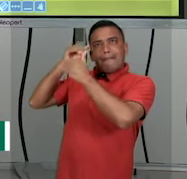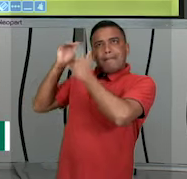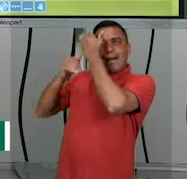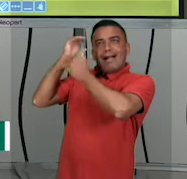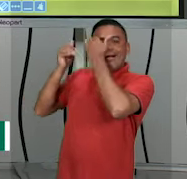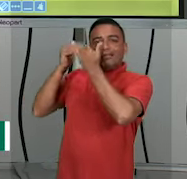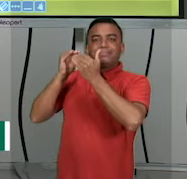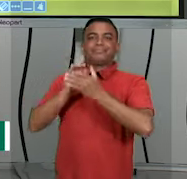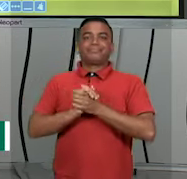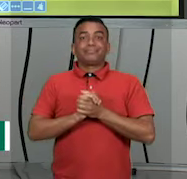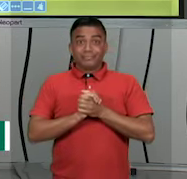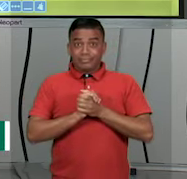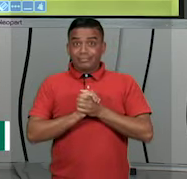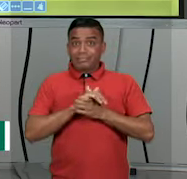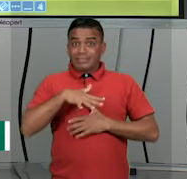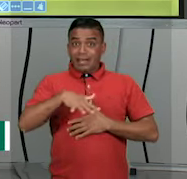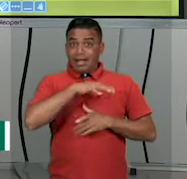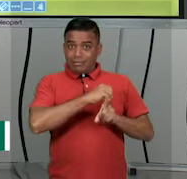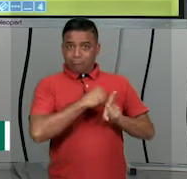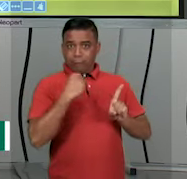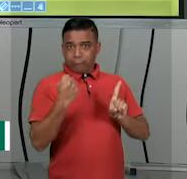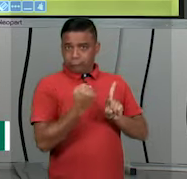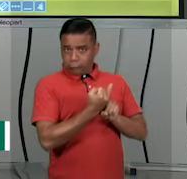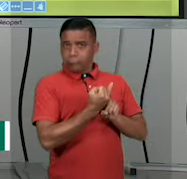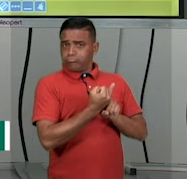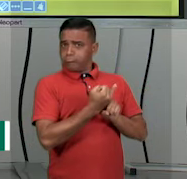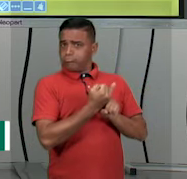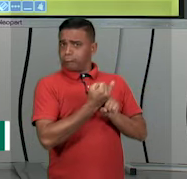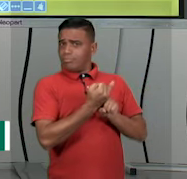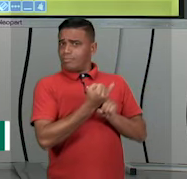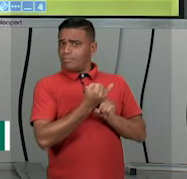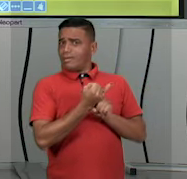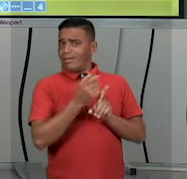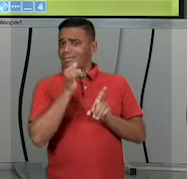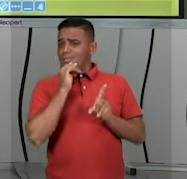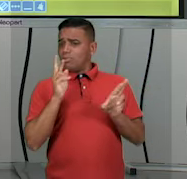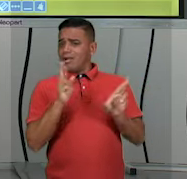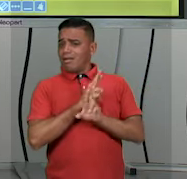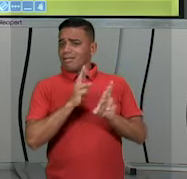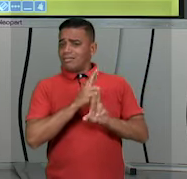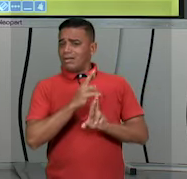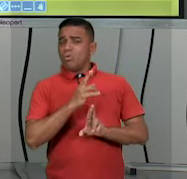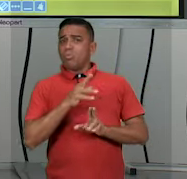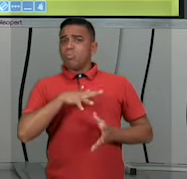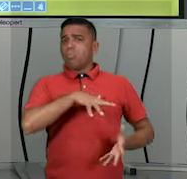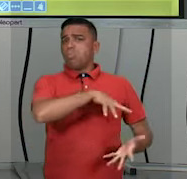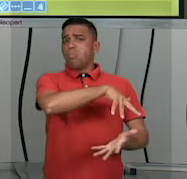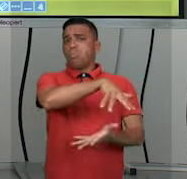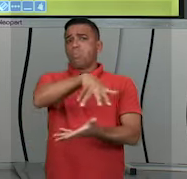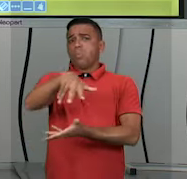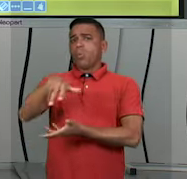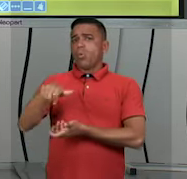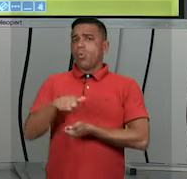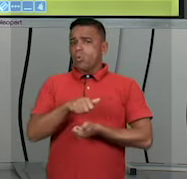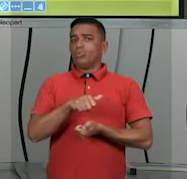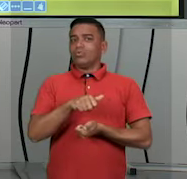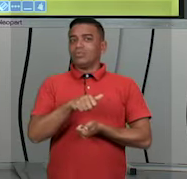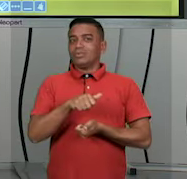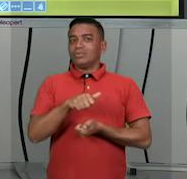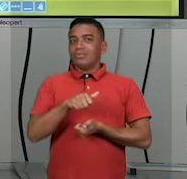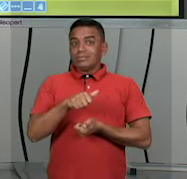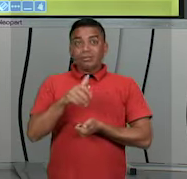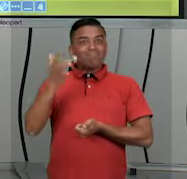Socialmente também, socialmente é quando a gente fala da sua relação com as outras pessoas. Então, existe também uma